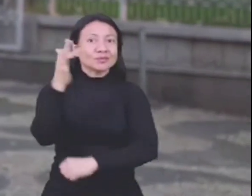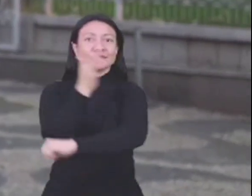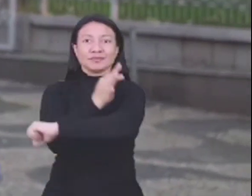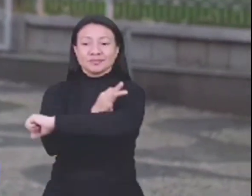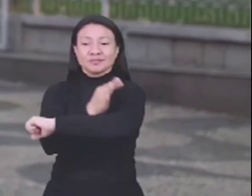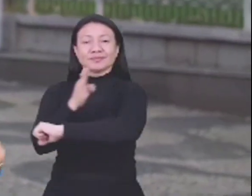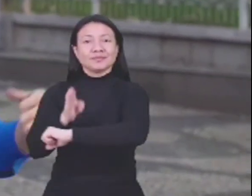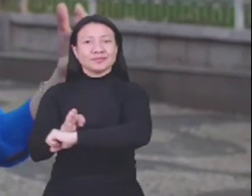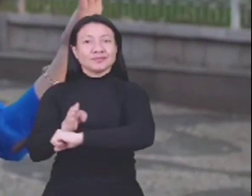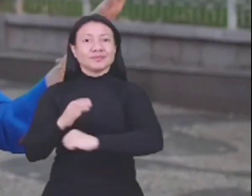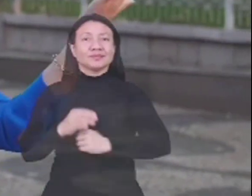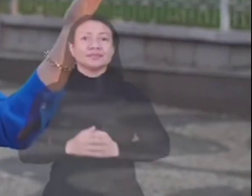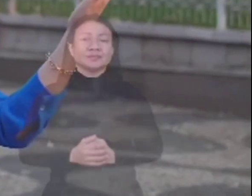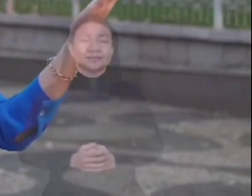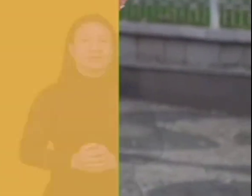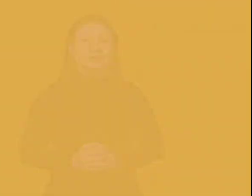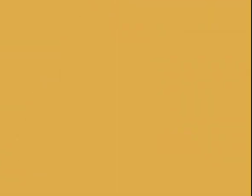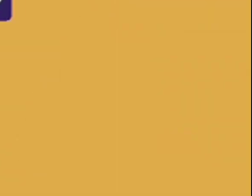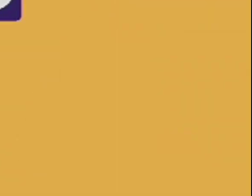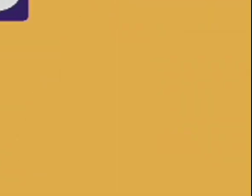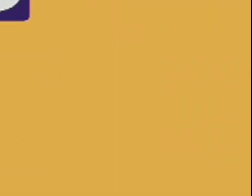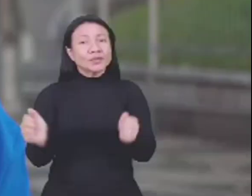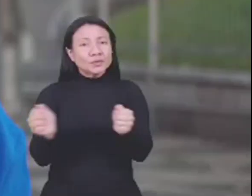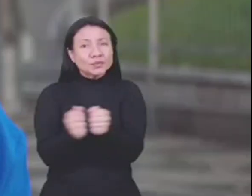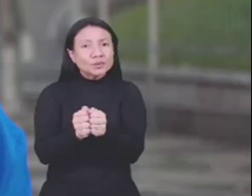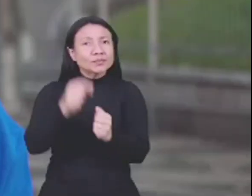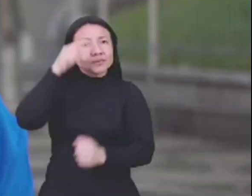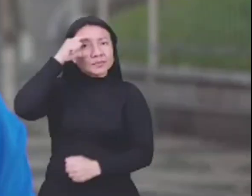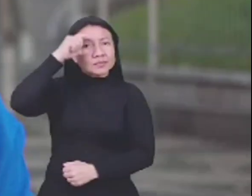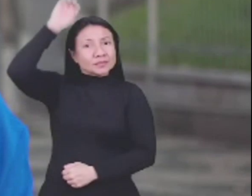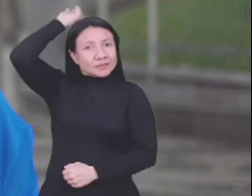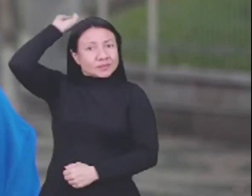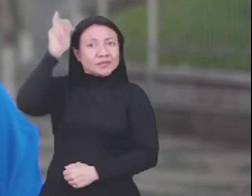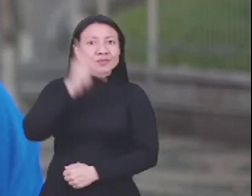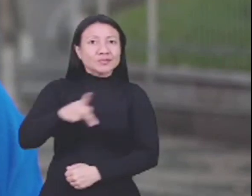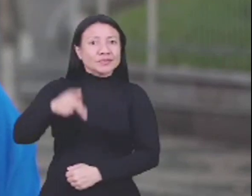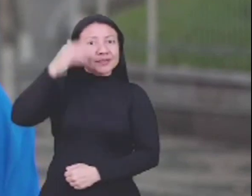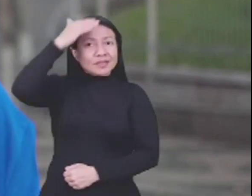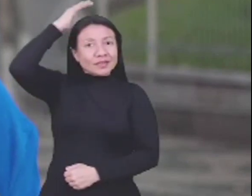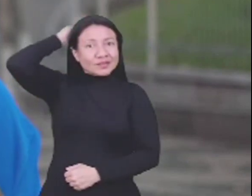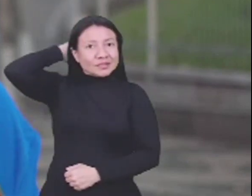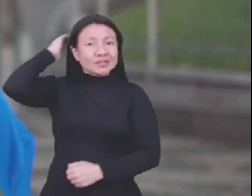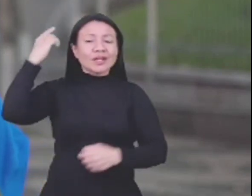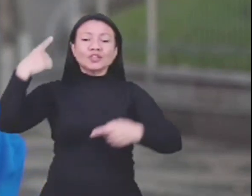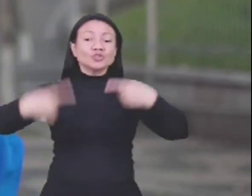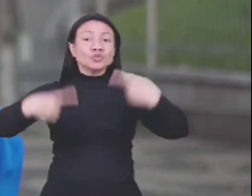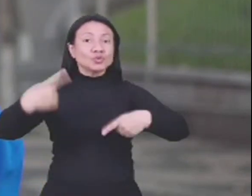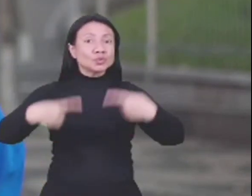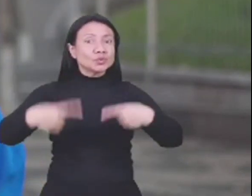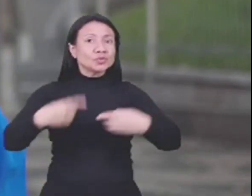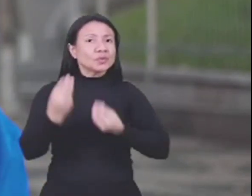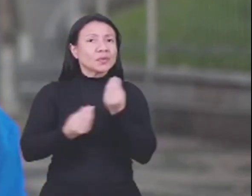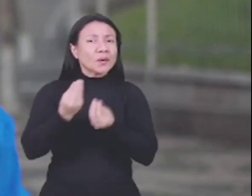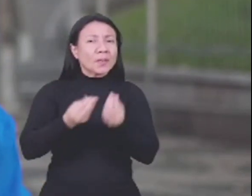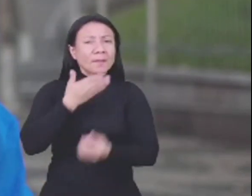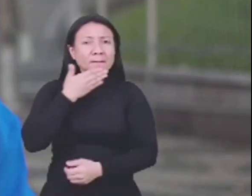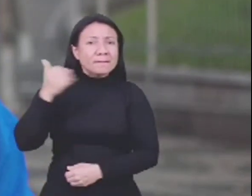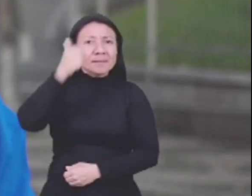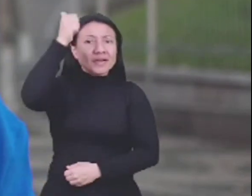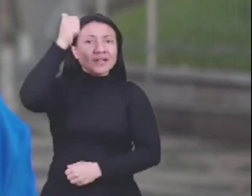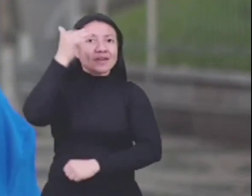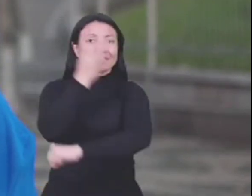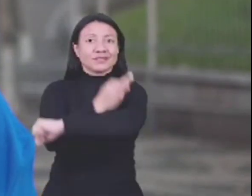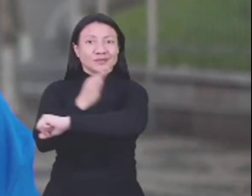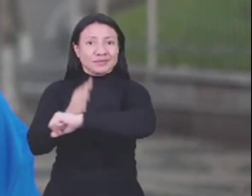futuro de Francisco Beltrão. Junto com Pedrão e professora Lurdinha, vamos discutir o que há de melhor